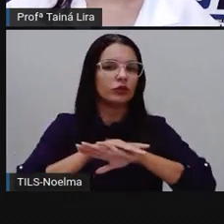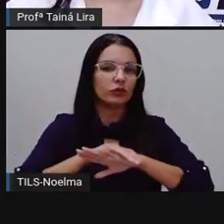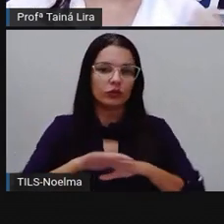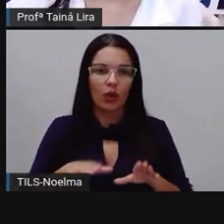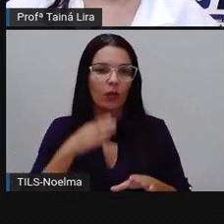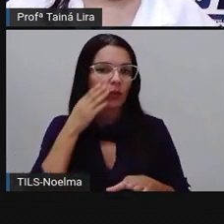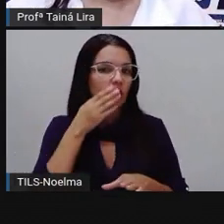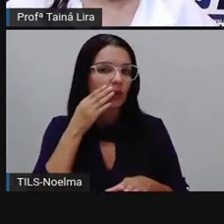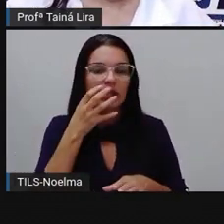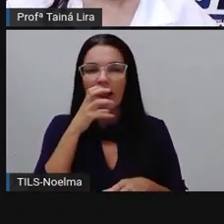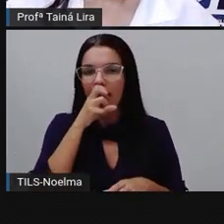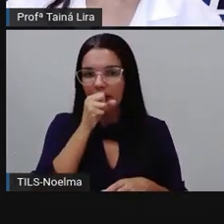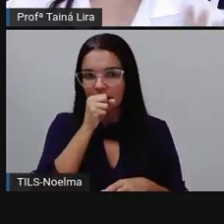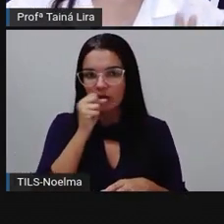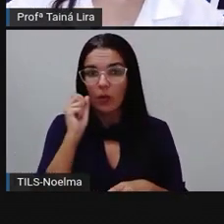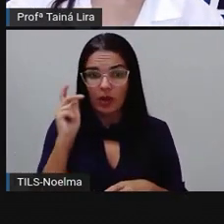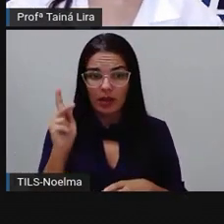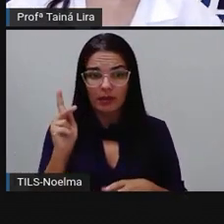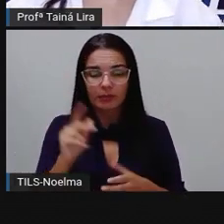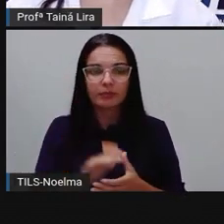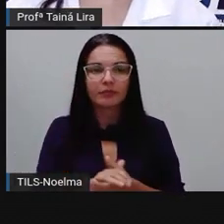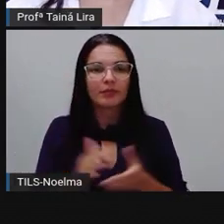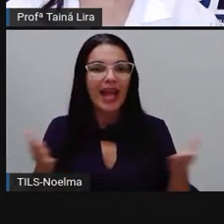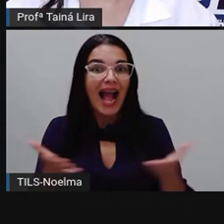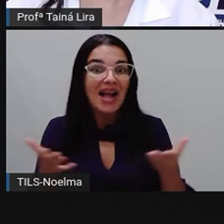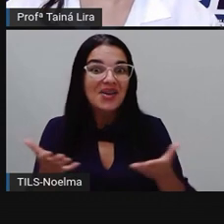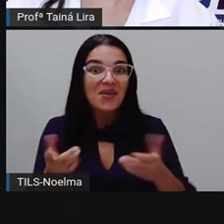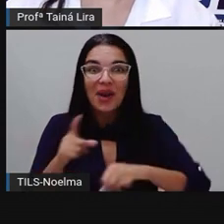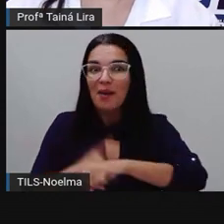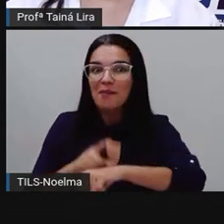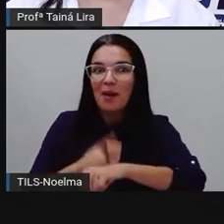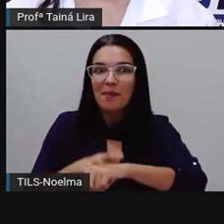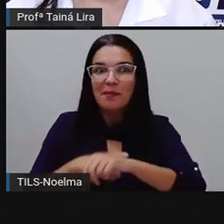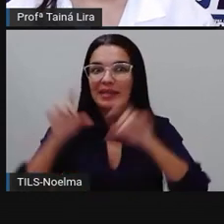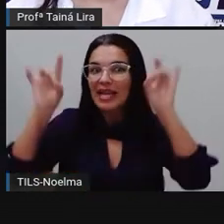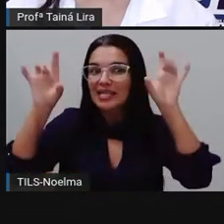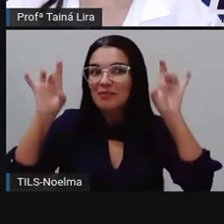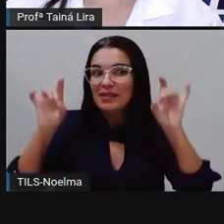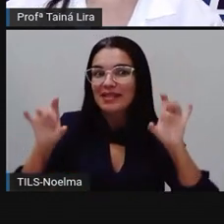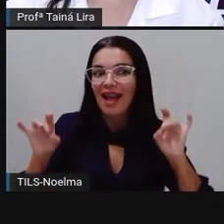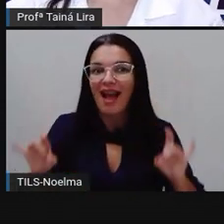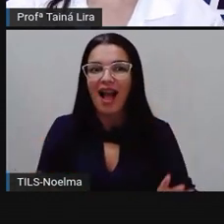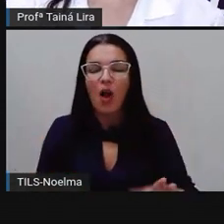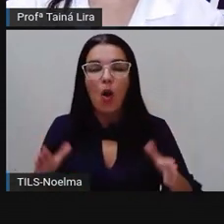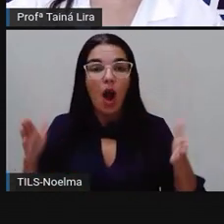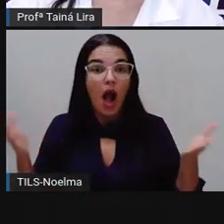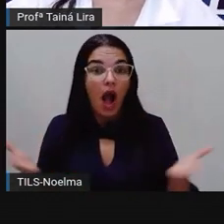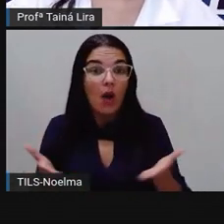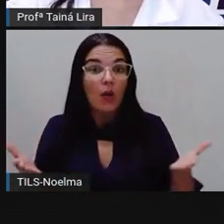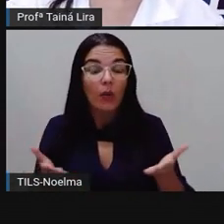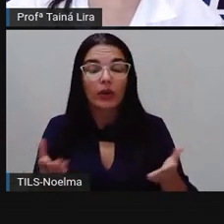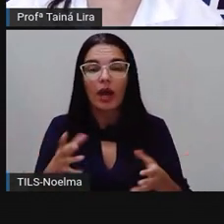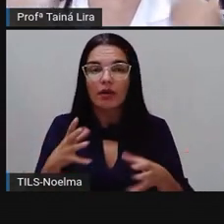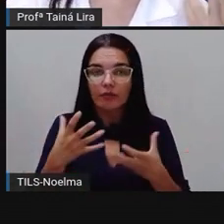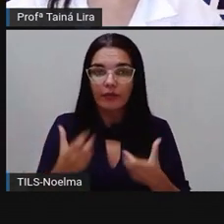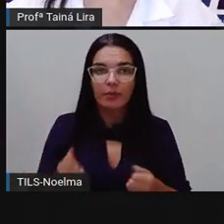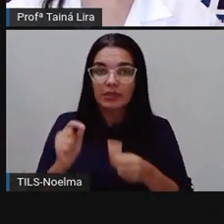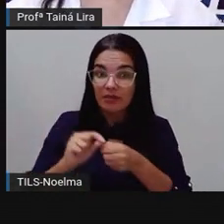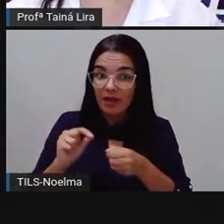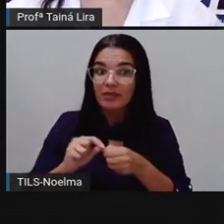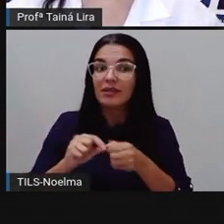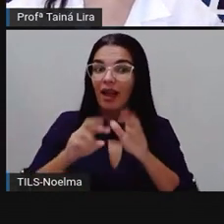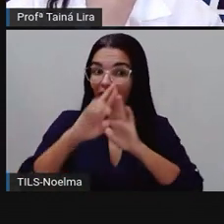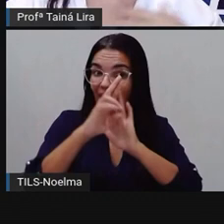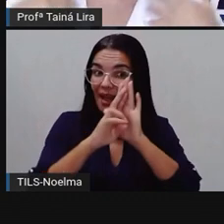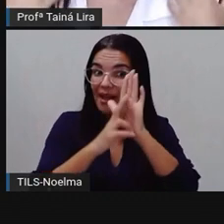laranjas, tá bom? Agora, nós vamos para um momento muito especial, onde nós vamos fazer essa